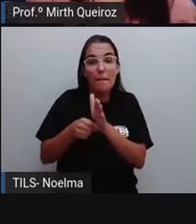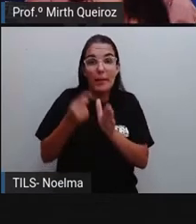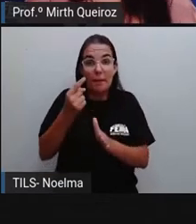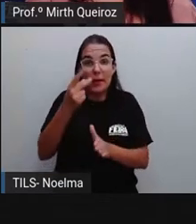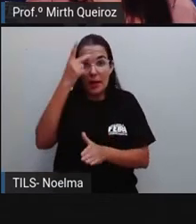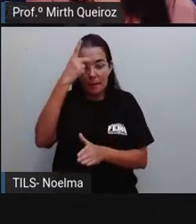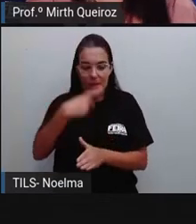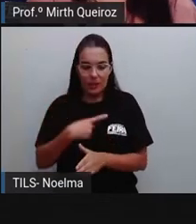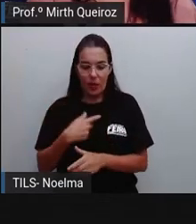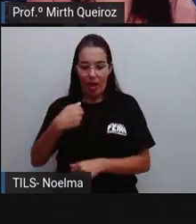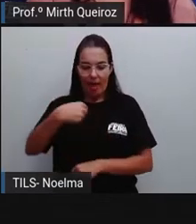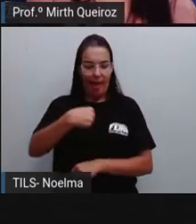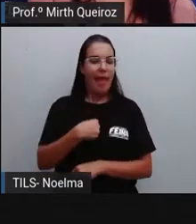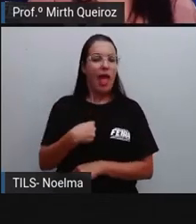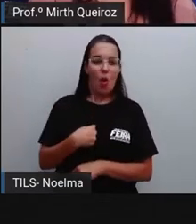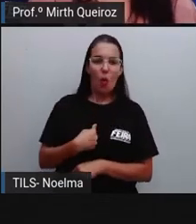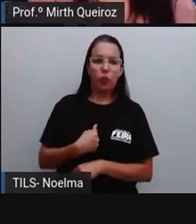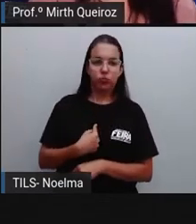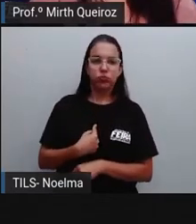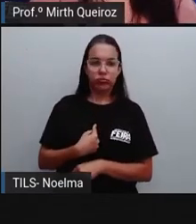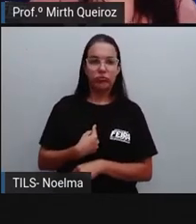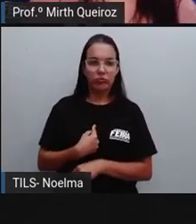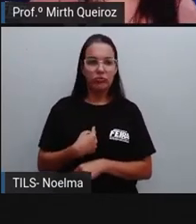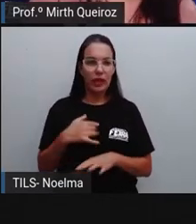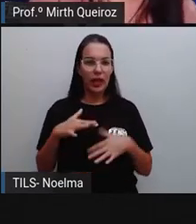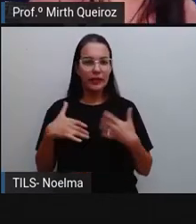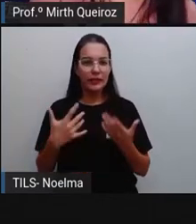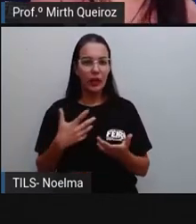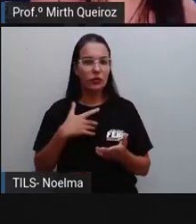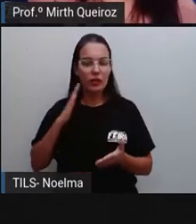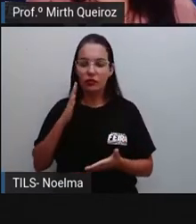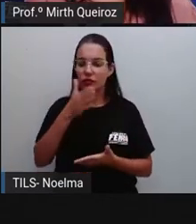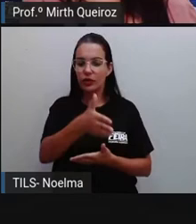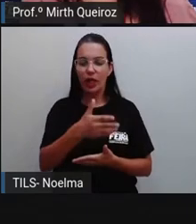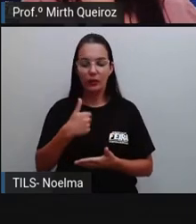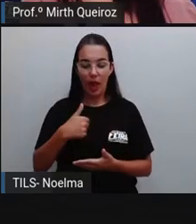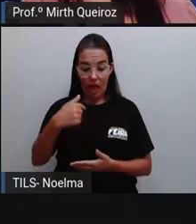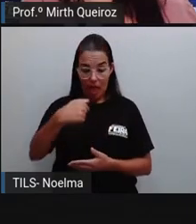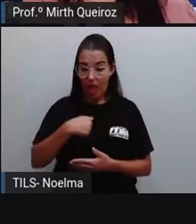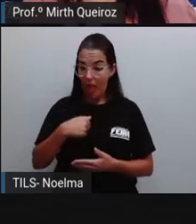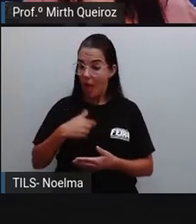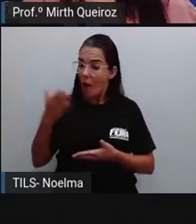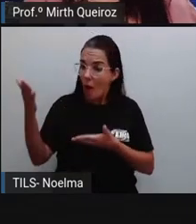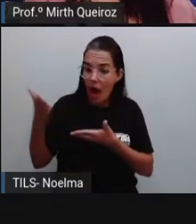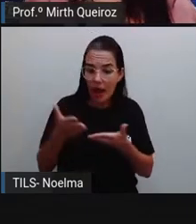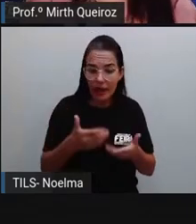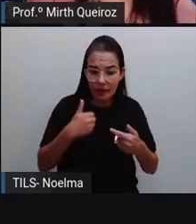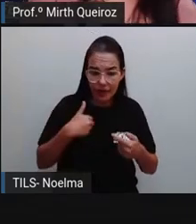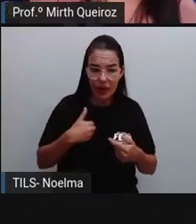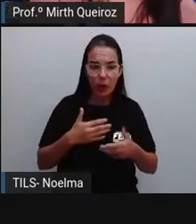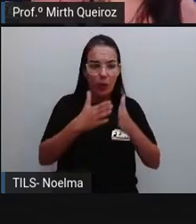né? Eu estou falando, é algo direto. Então, eu venho aqui reivindicar